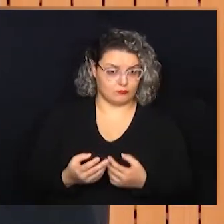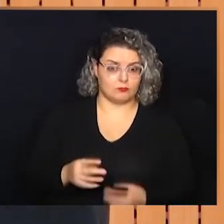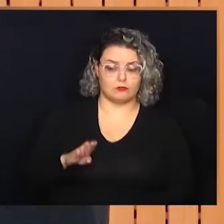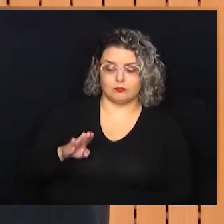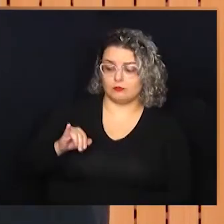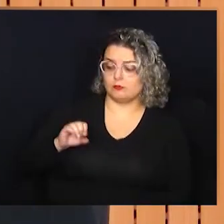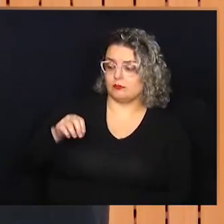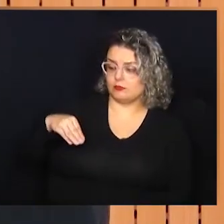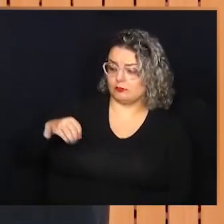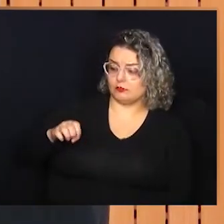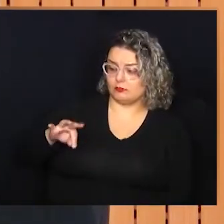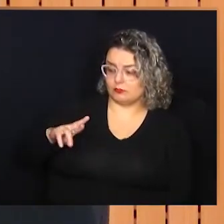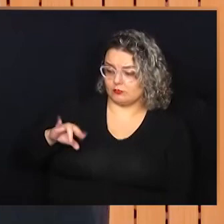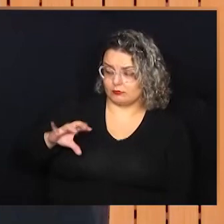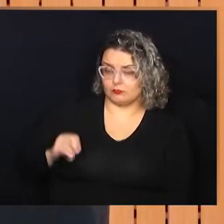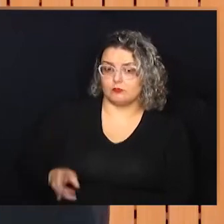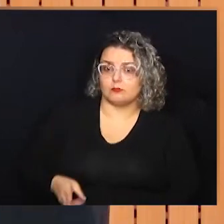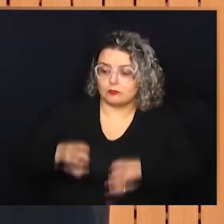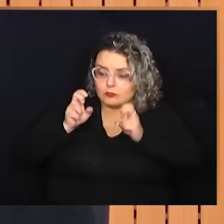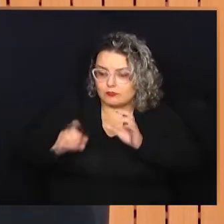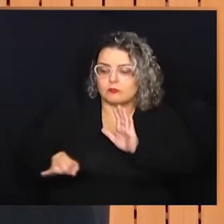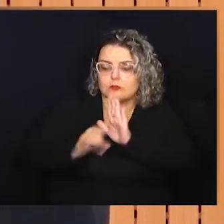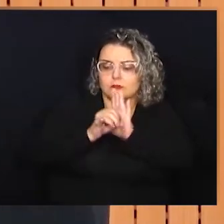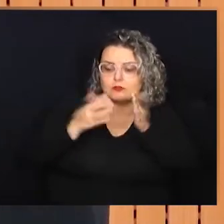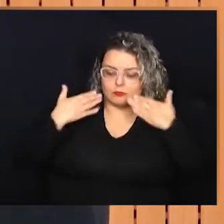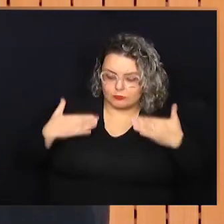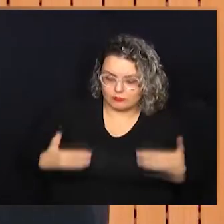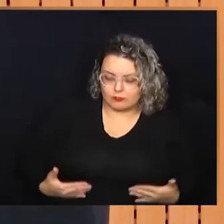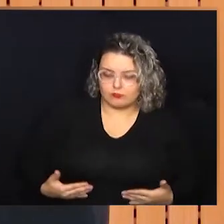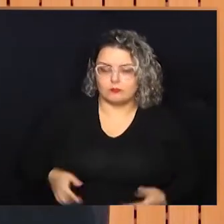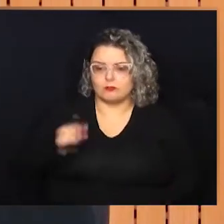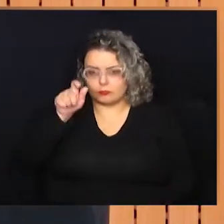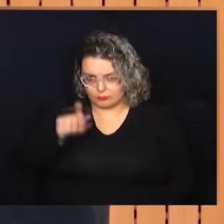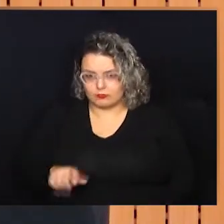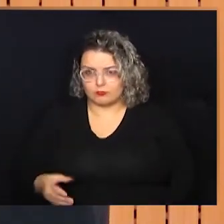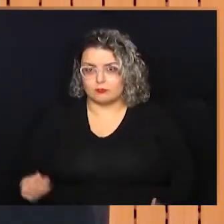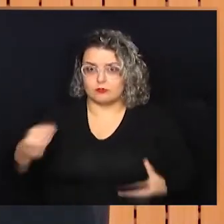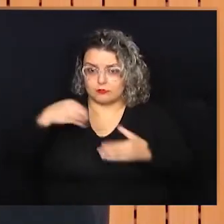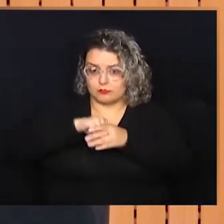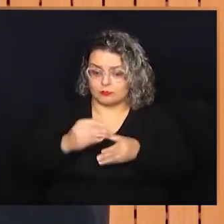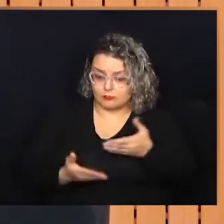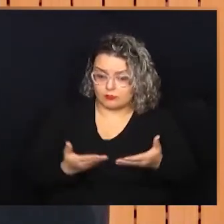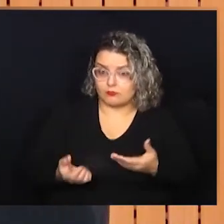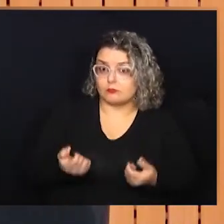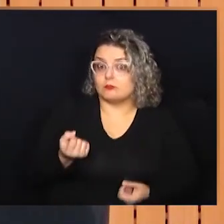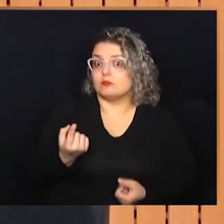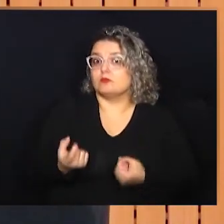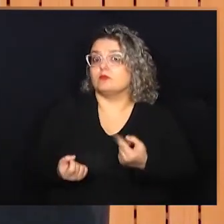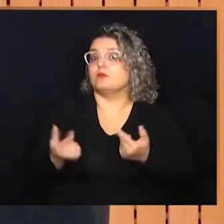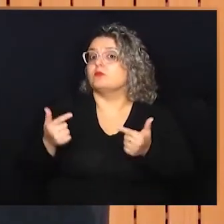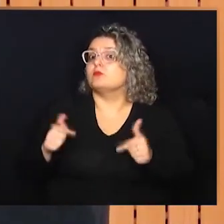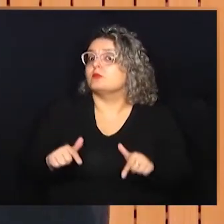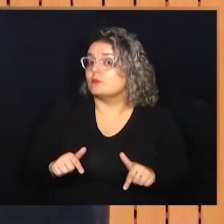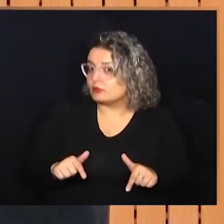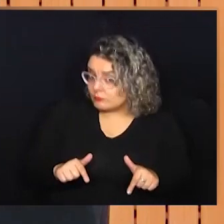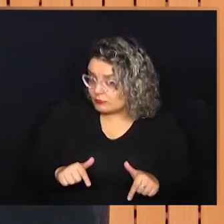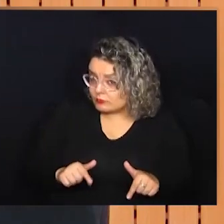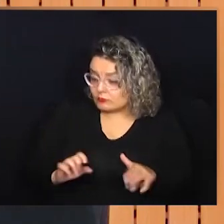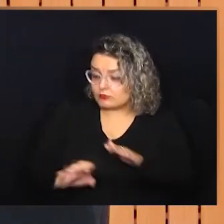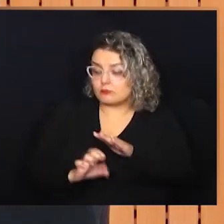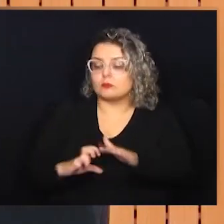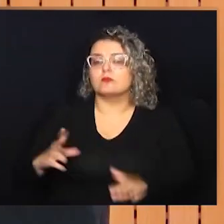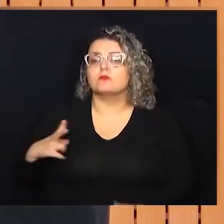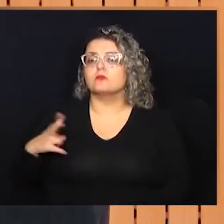biométricos, ou seja, todos aqueles dados que te identificam como pessoa, identificam o seu corpo, eles são armazenados e tratados em algum lugar. No